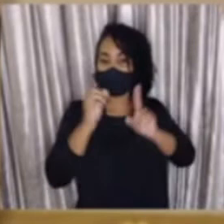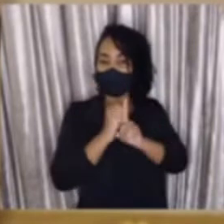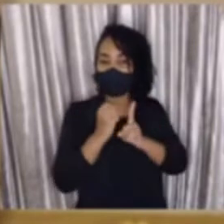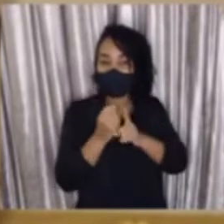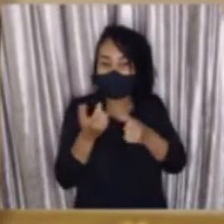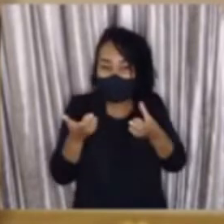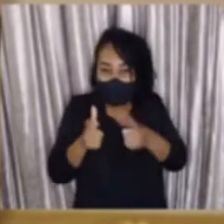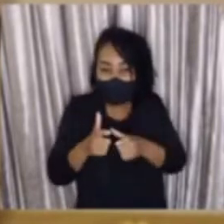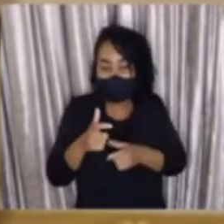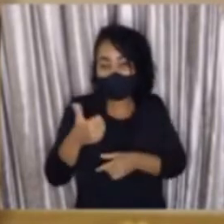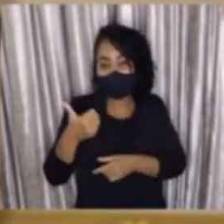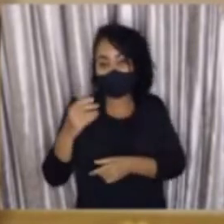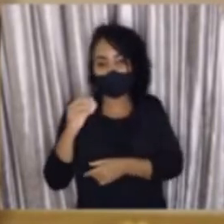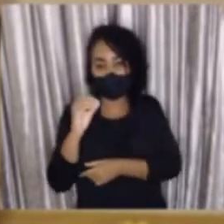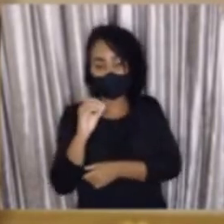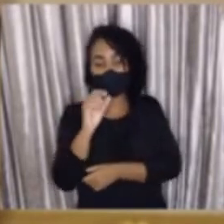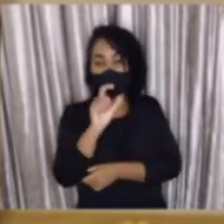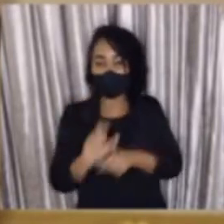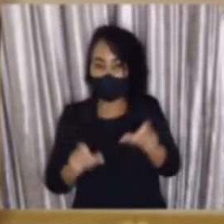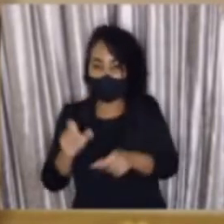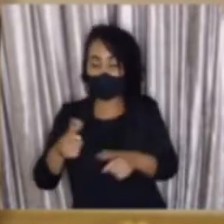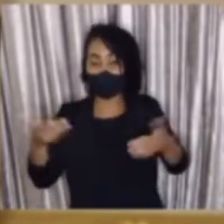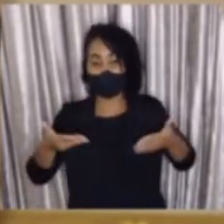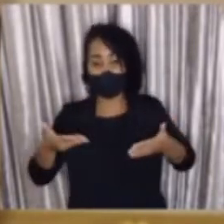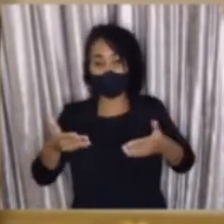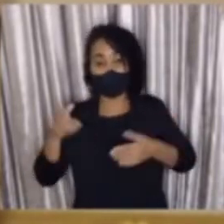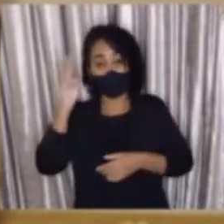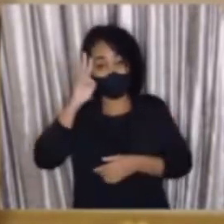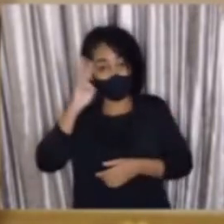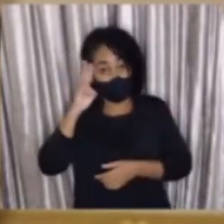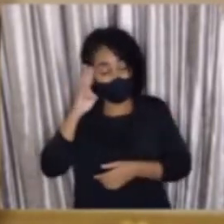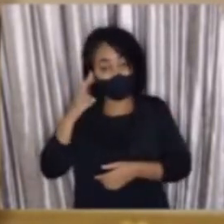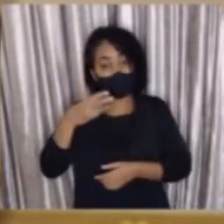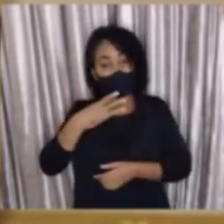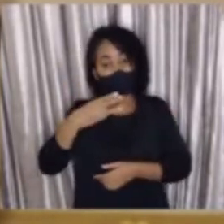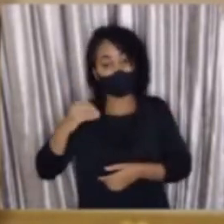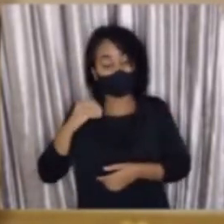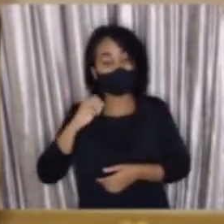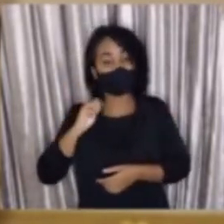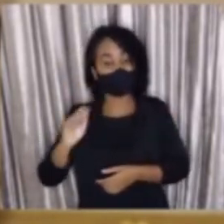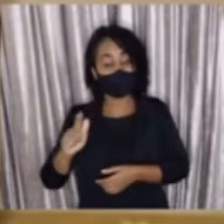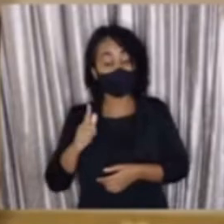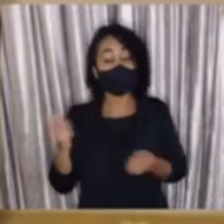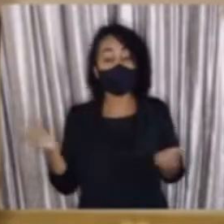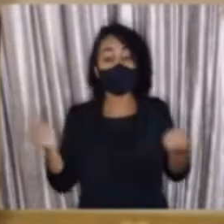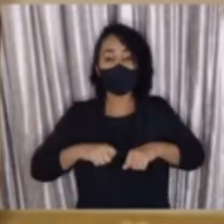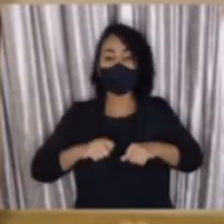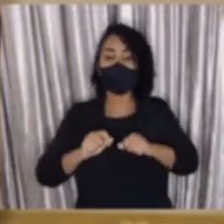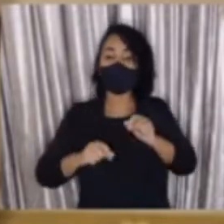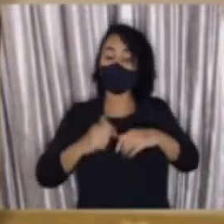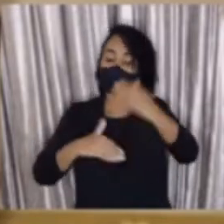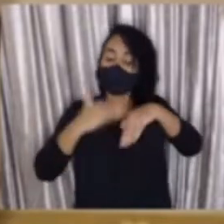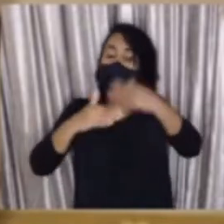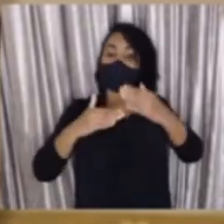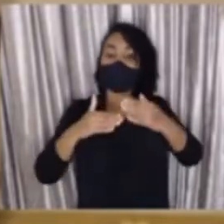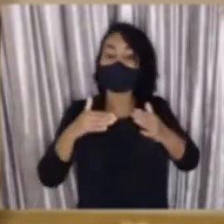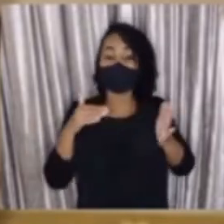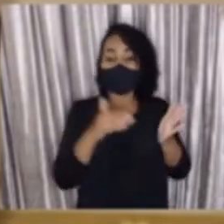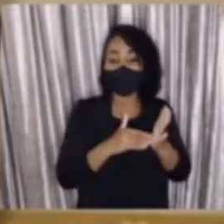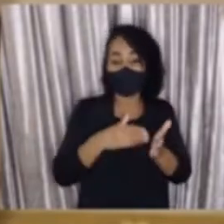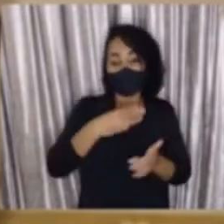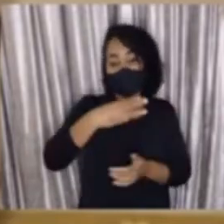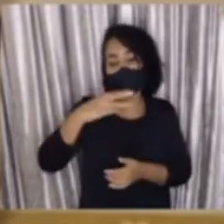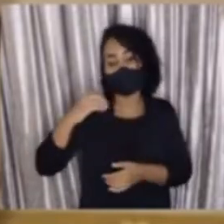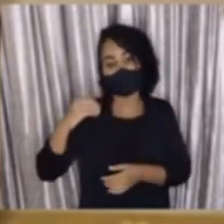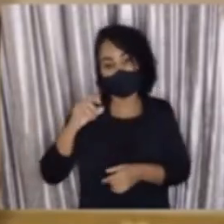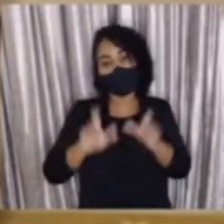que estavam limitados a até 100 pessoas e, a partir desta segunda-feira, dia 30 de agosto, nós poderíamos avançar até